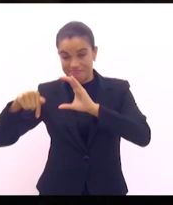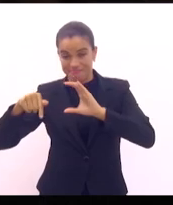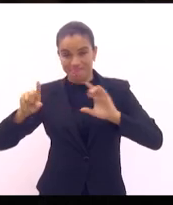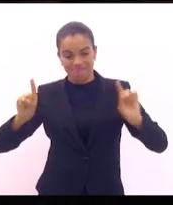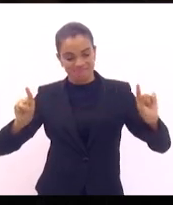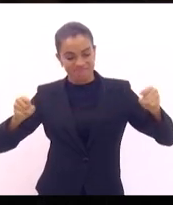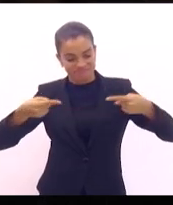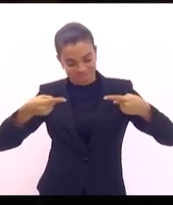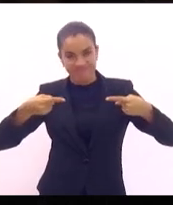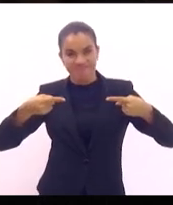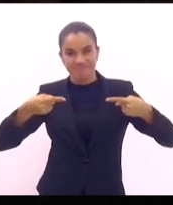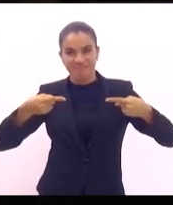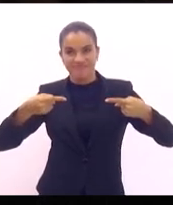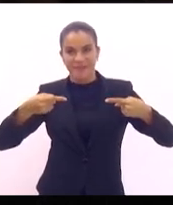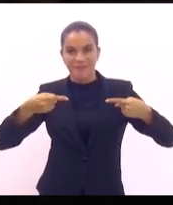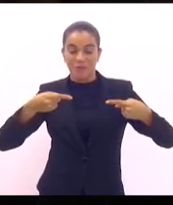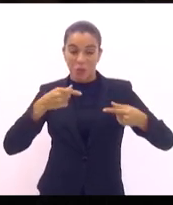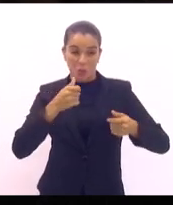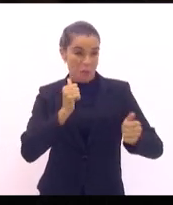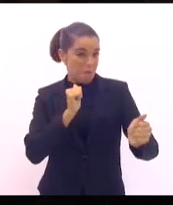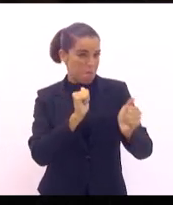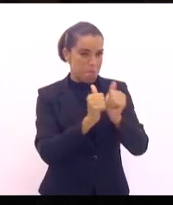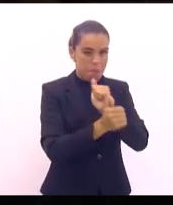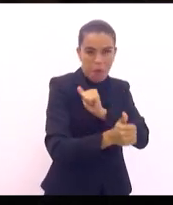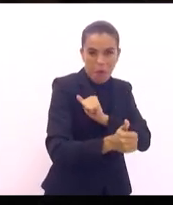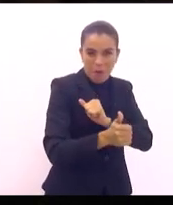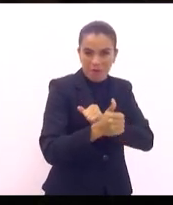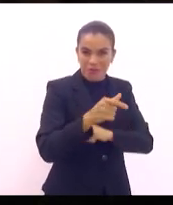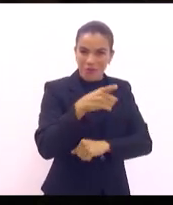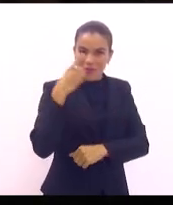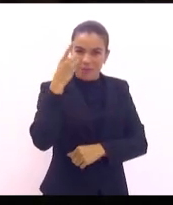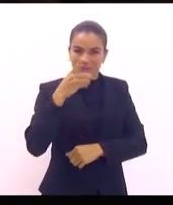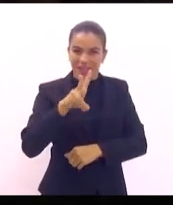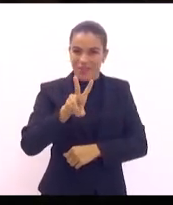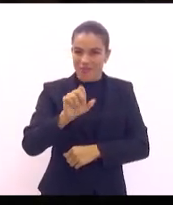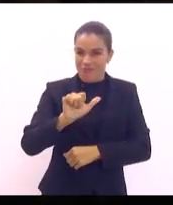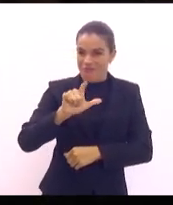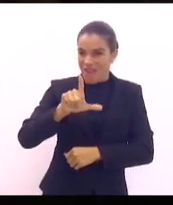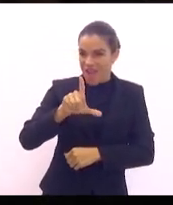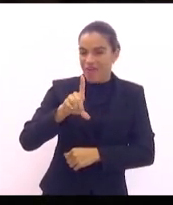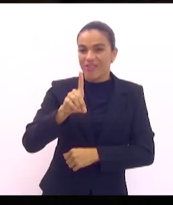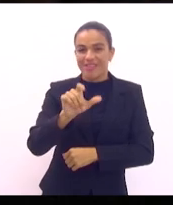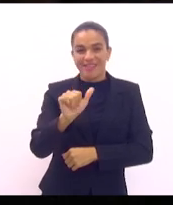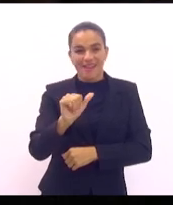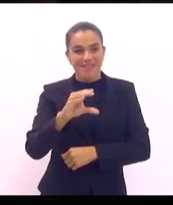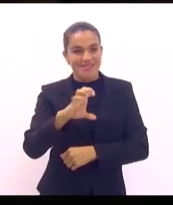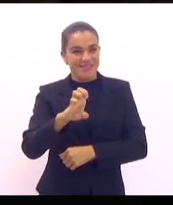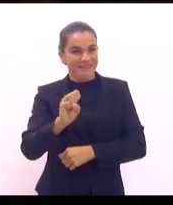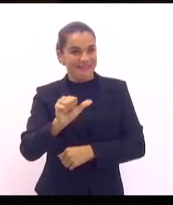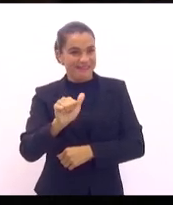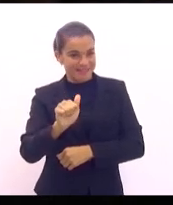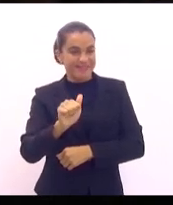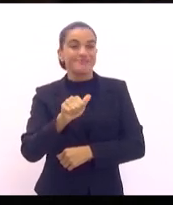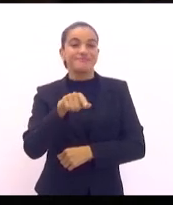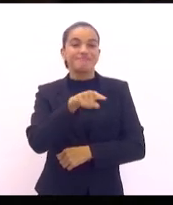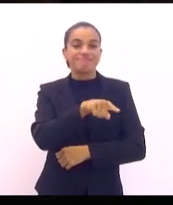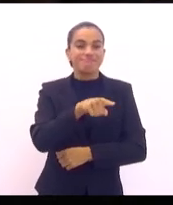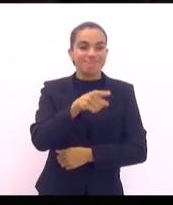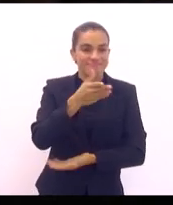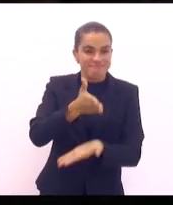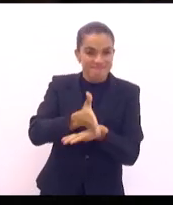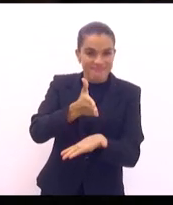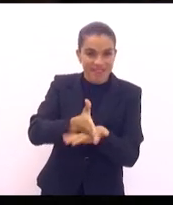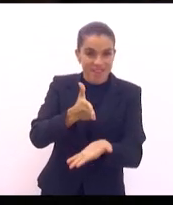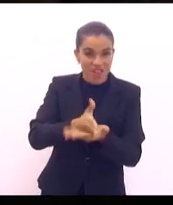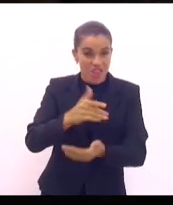que, com alto desempenho do deputado Val Baceaza, o nosso meia de ligação, onde ganhamos de